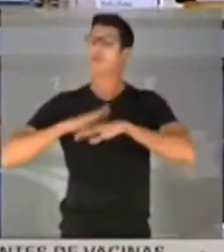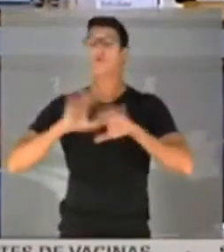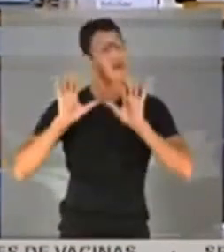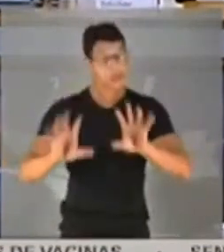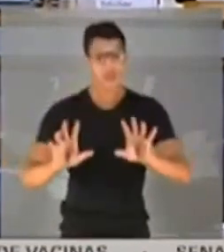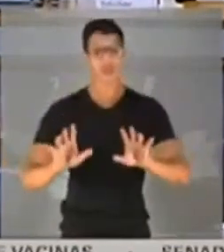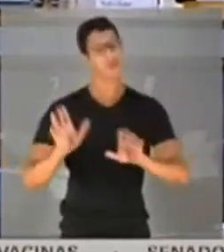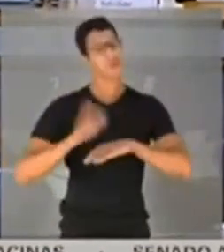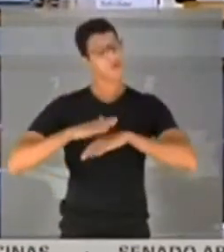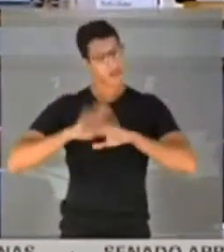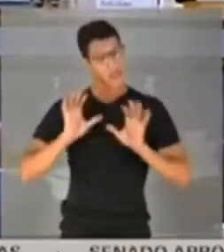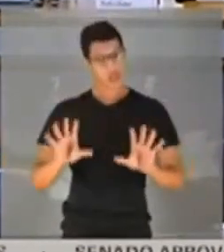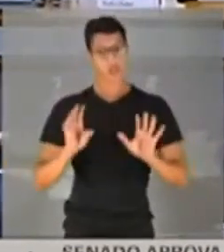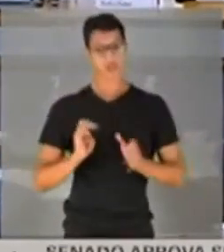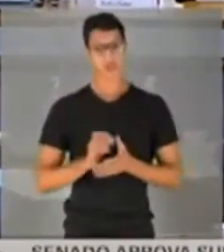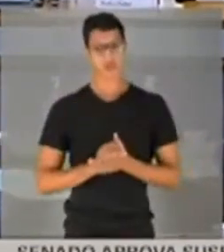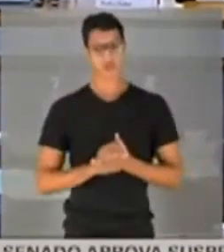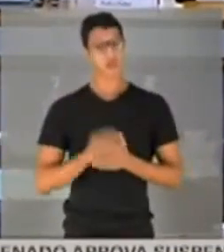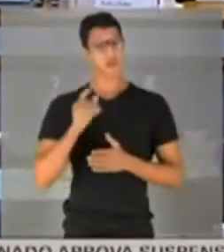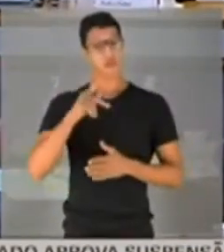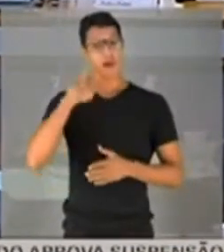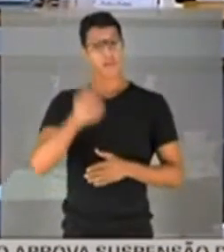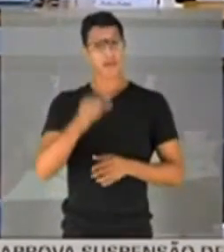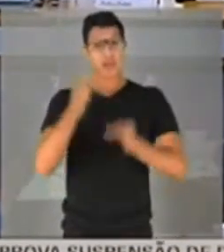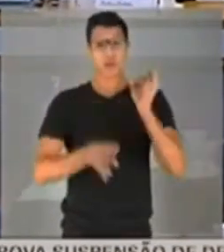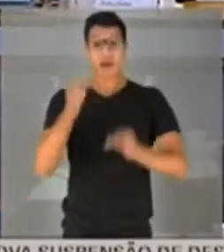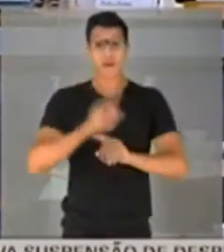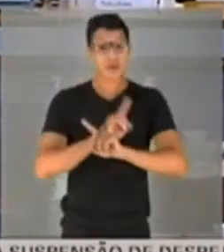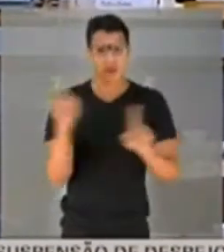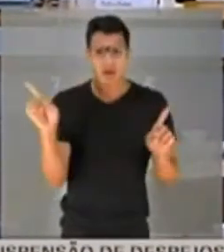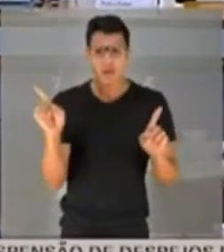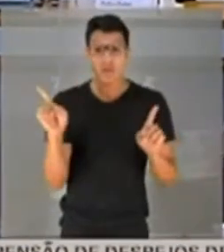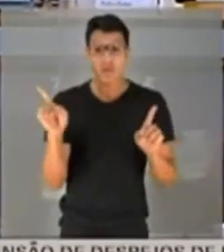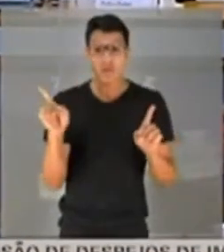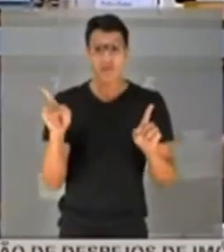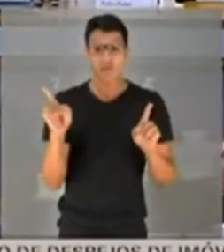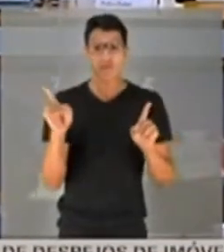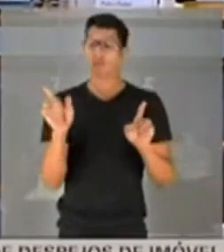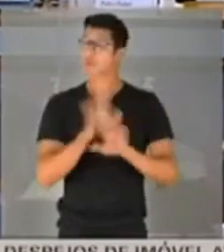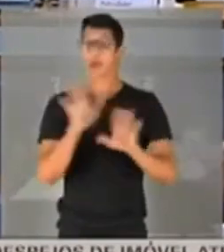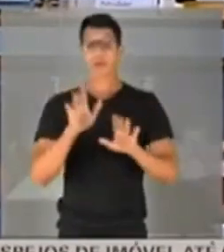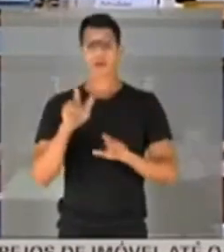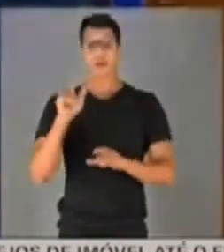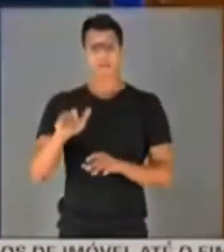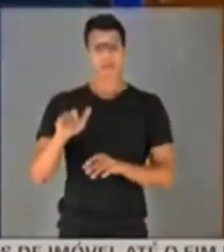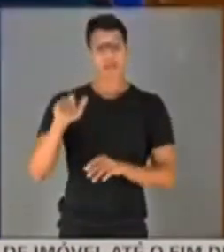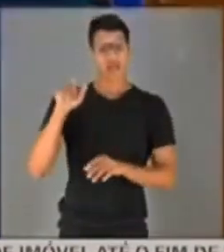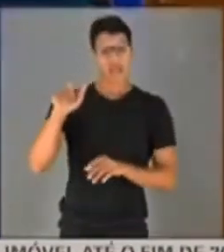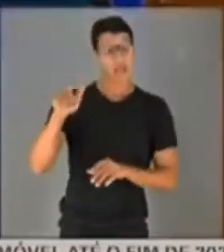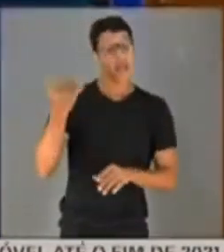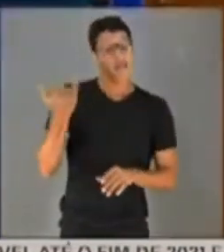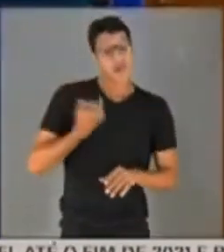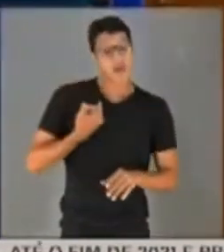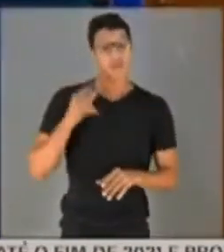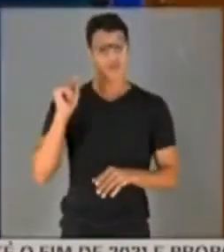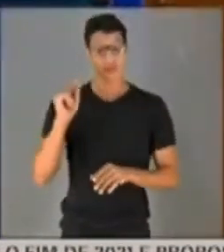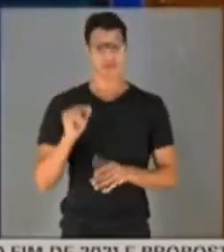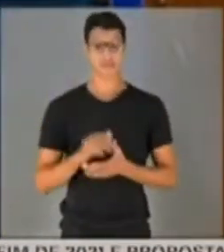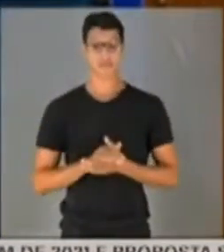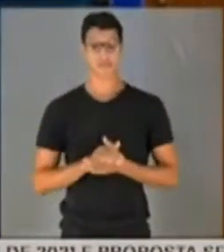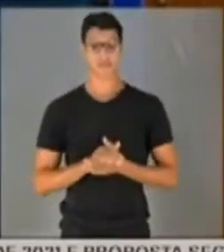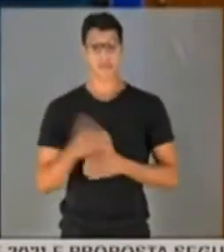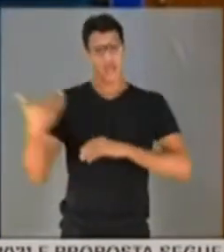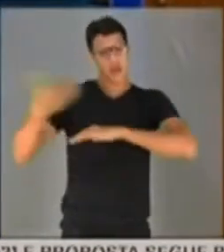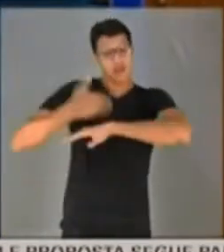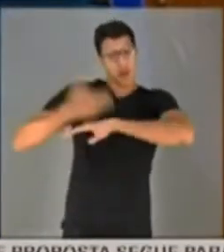Não faça isso. Não é pré-julgamento, não. A gente tem que avaliar... É, é, é, Ele falou... Analisar tudo para depois falar.